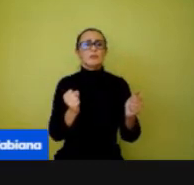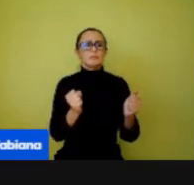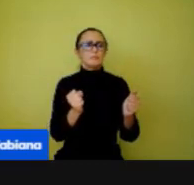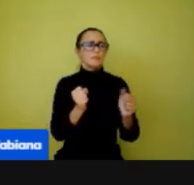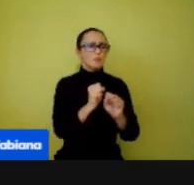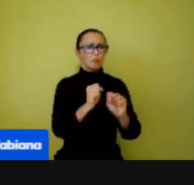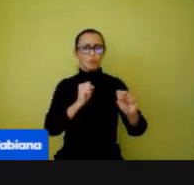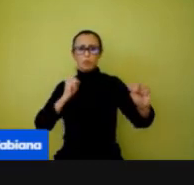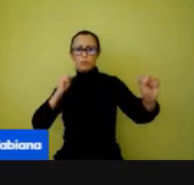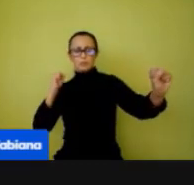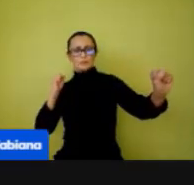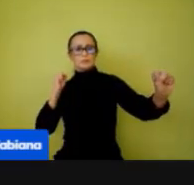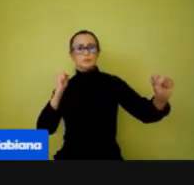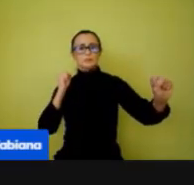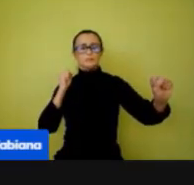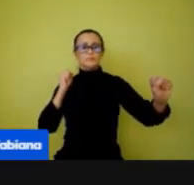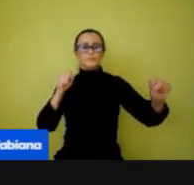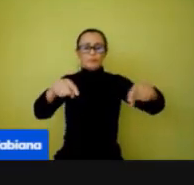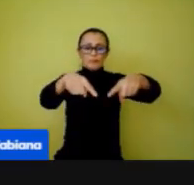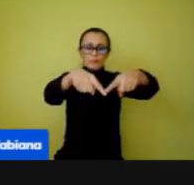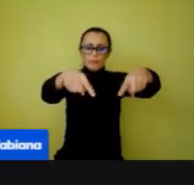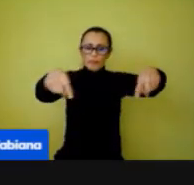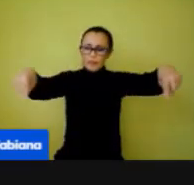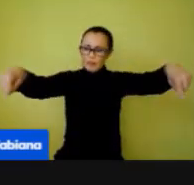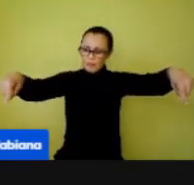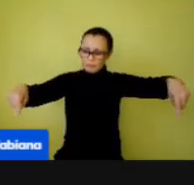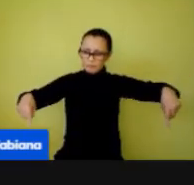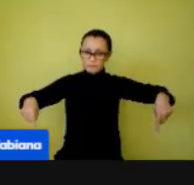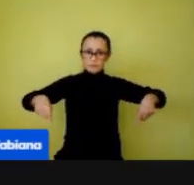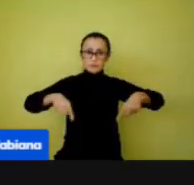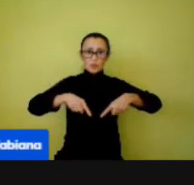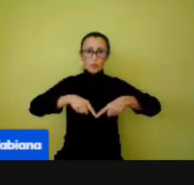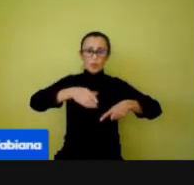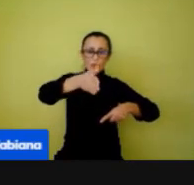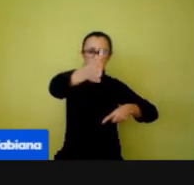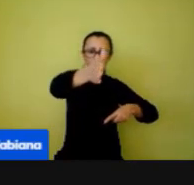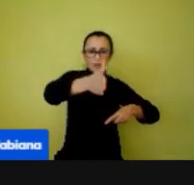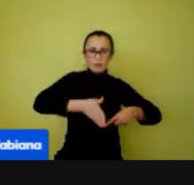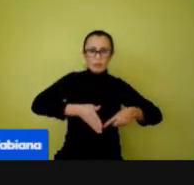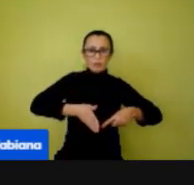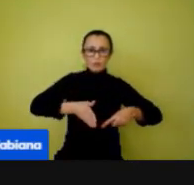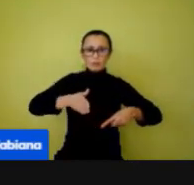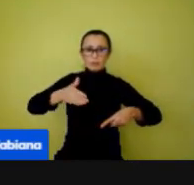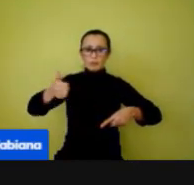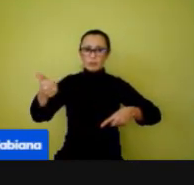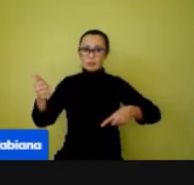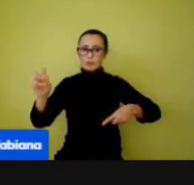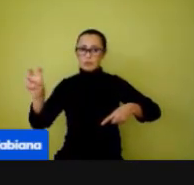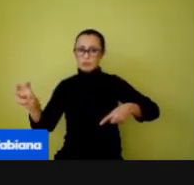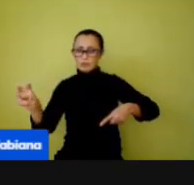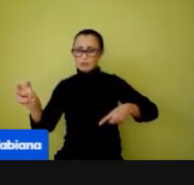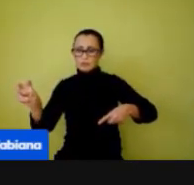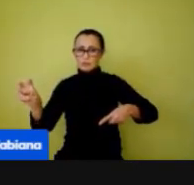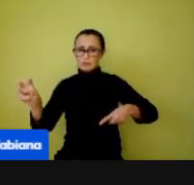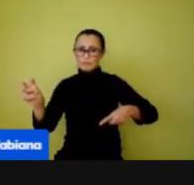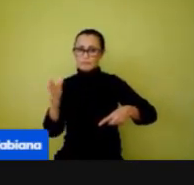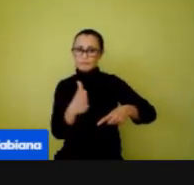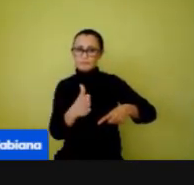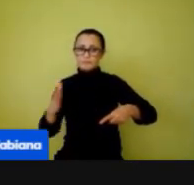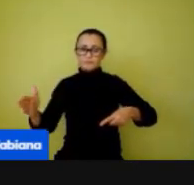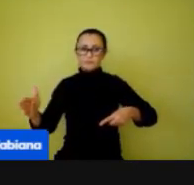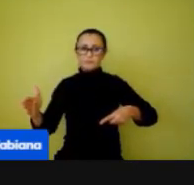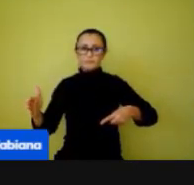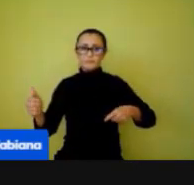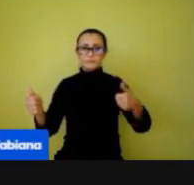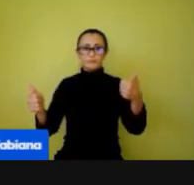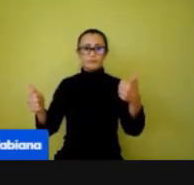eu vou dividir ela ao meio, tá? Dá para ficar 15 crianças na metade da quadra, e